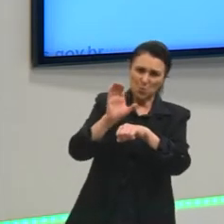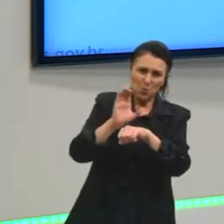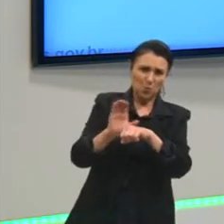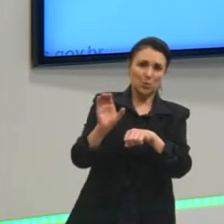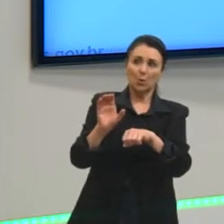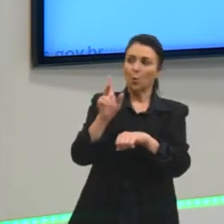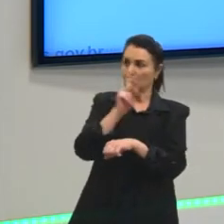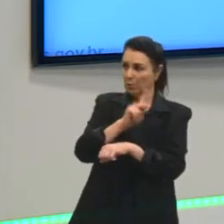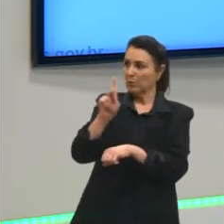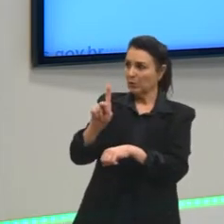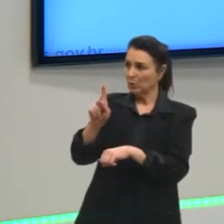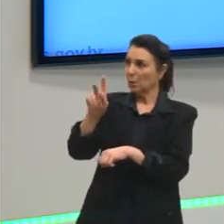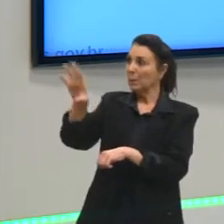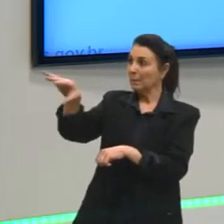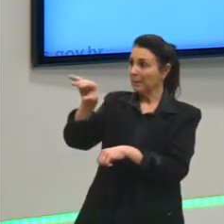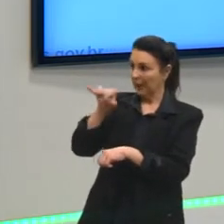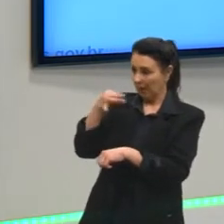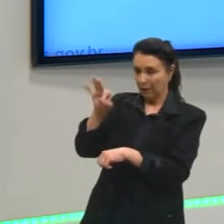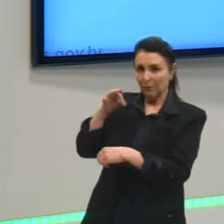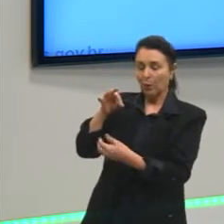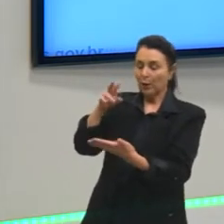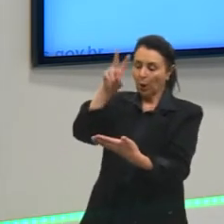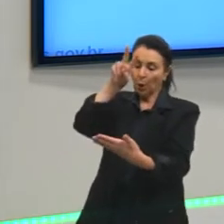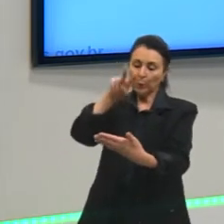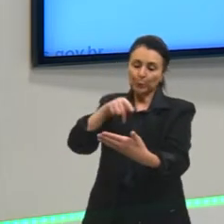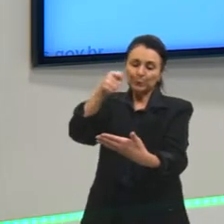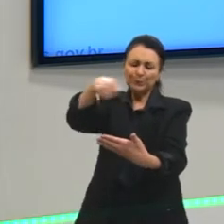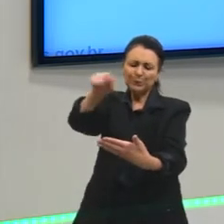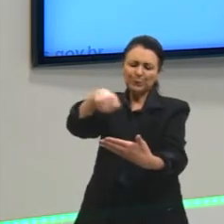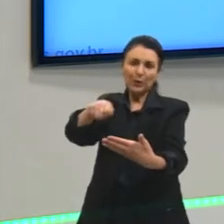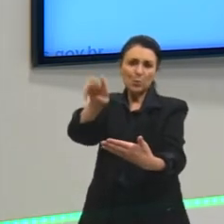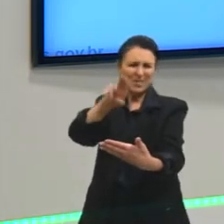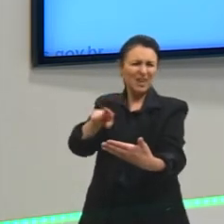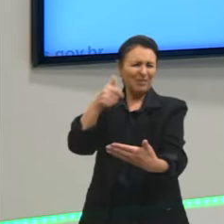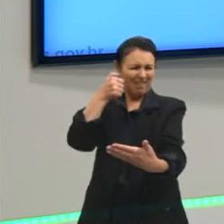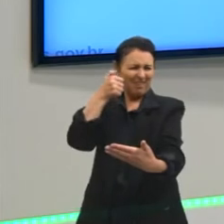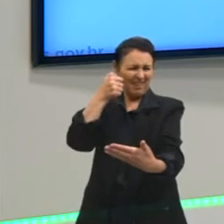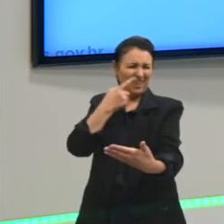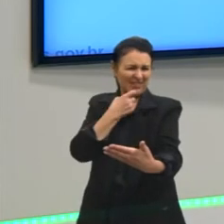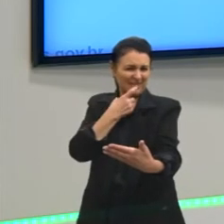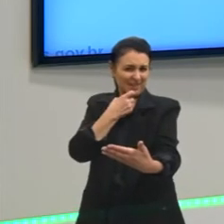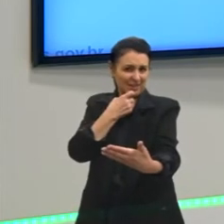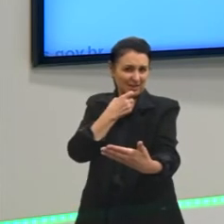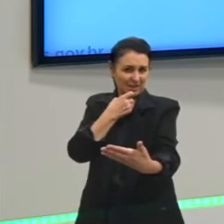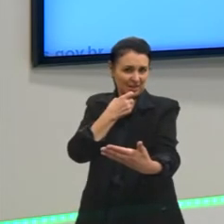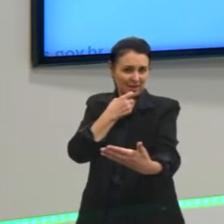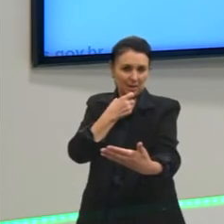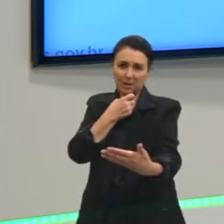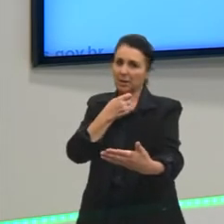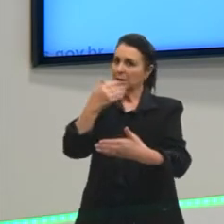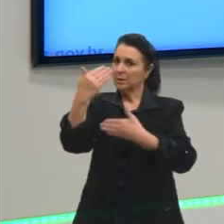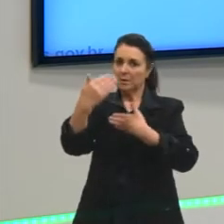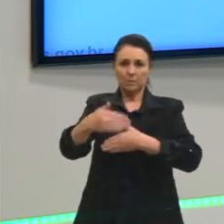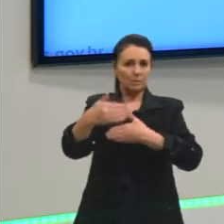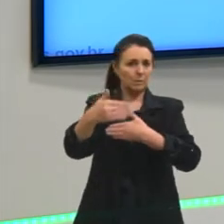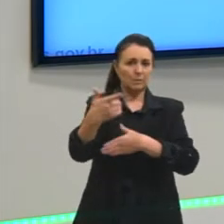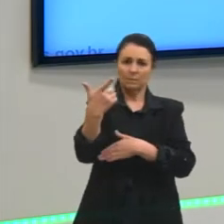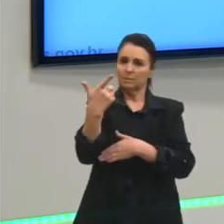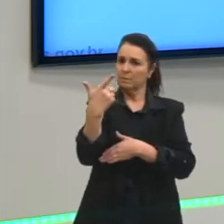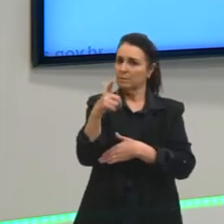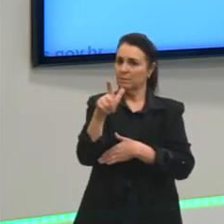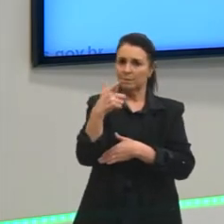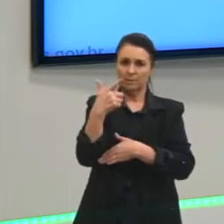professor pega essa folha física e corrija a caneta vermelha, lembra? Não tem isso no Enem. Isso aqui é o espelho.